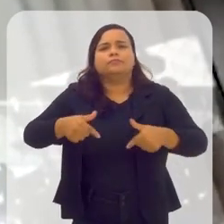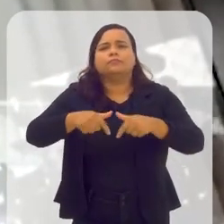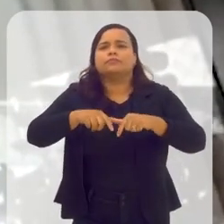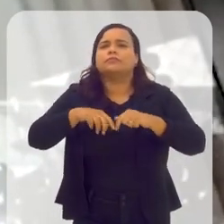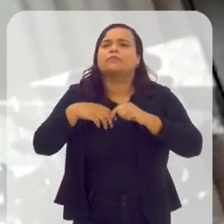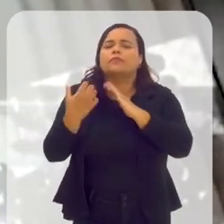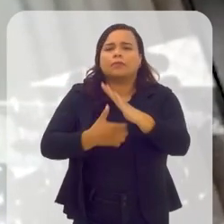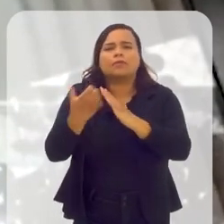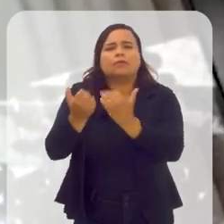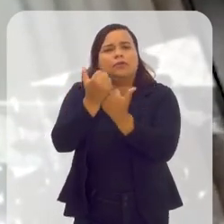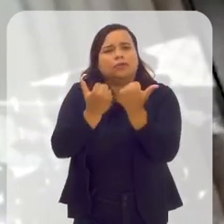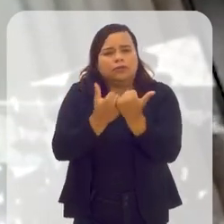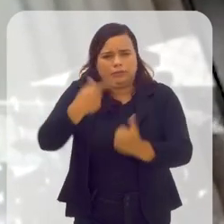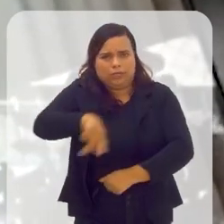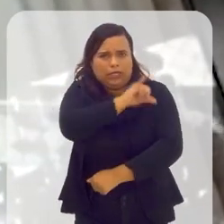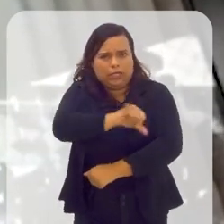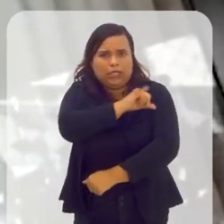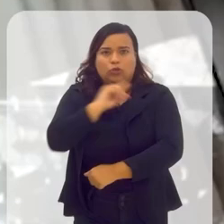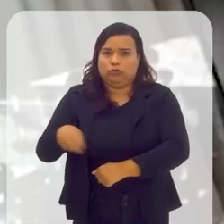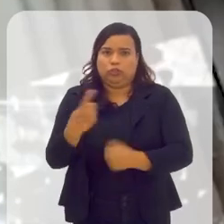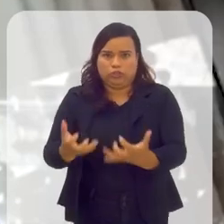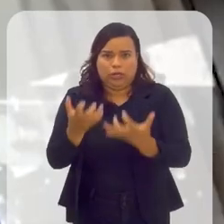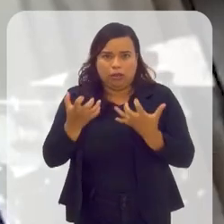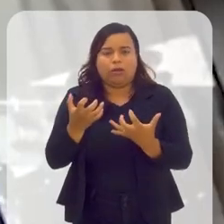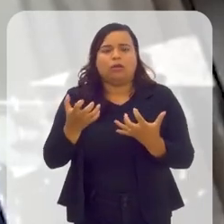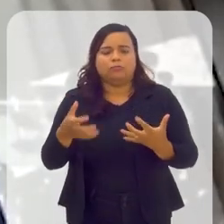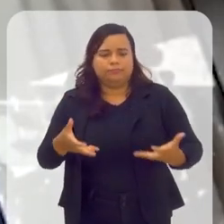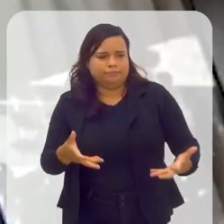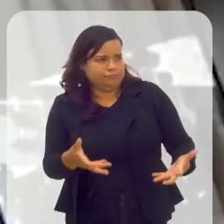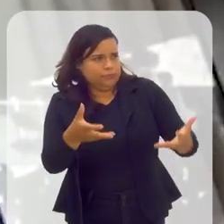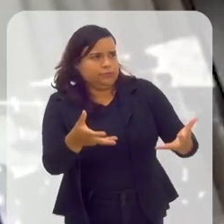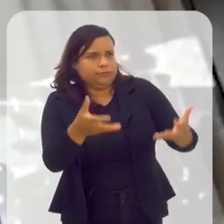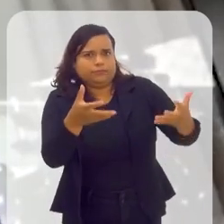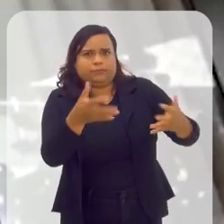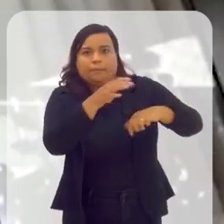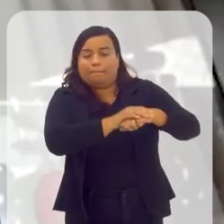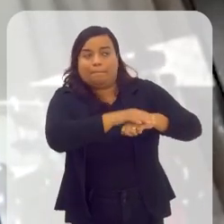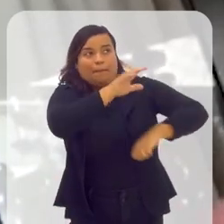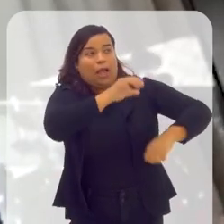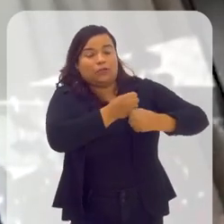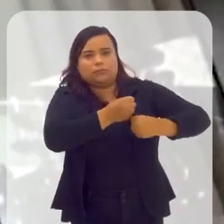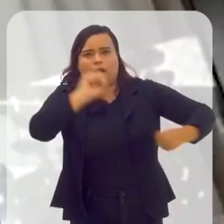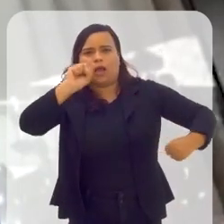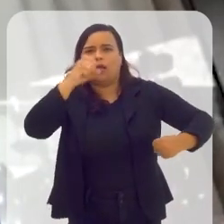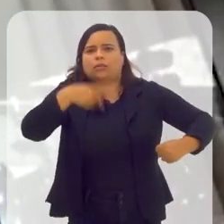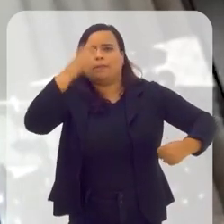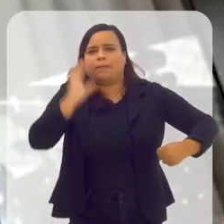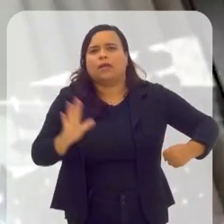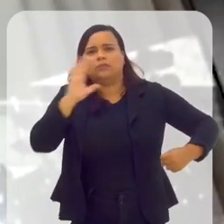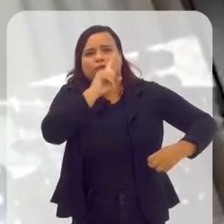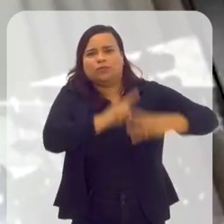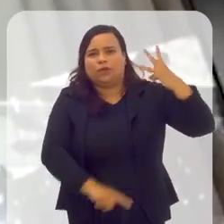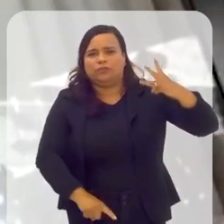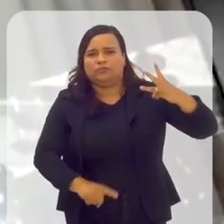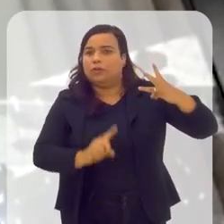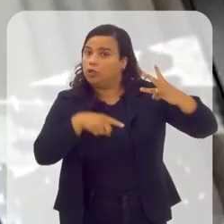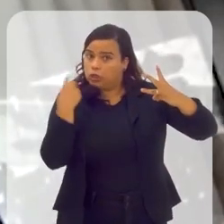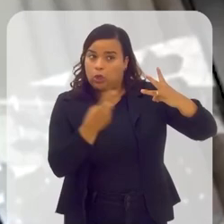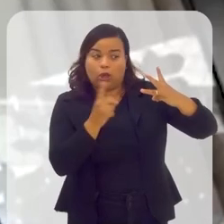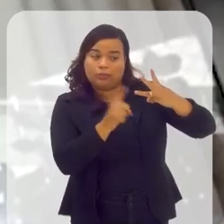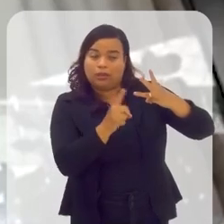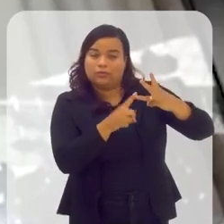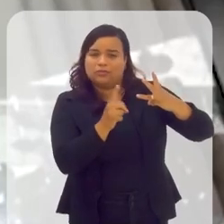cooperativismo do Rio seja um dos três maiores do Brasil. Nós temos a terceira maior